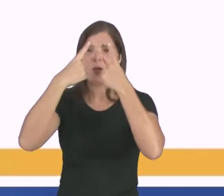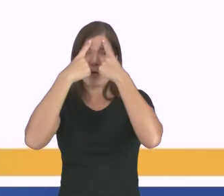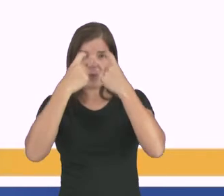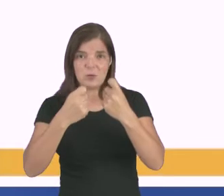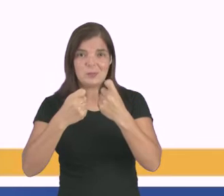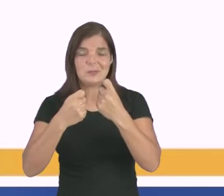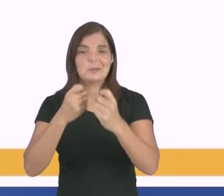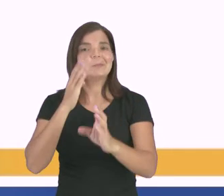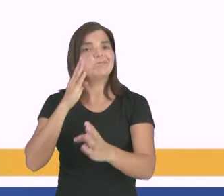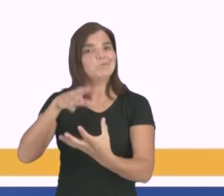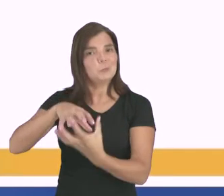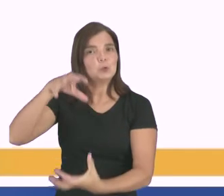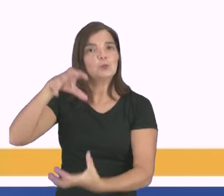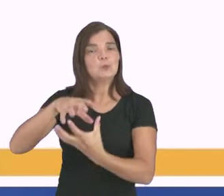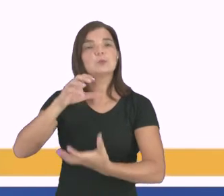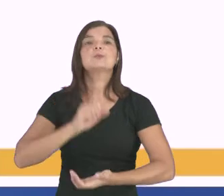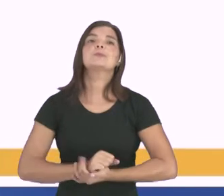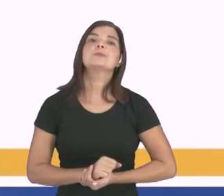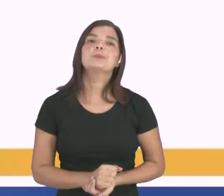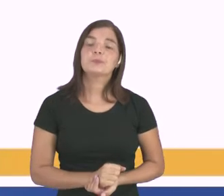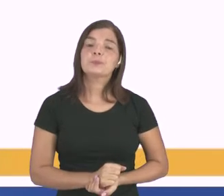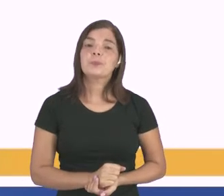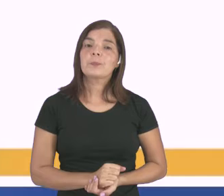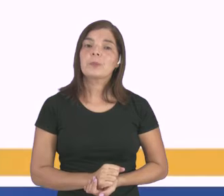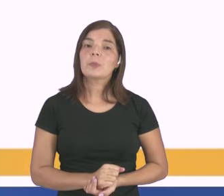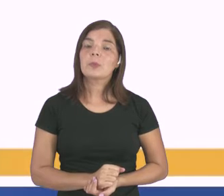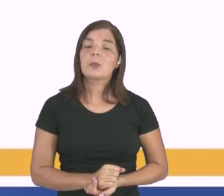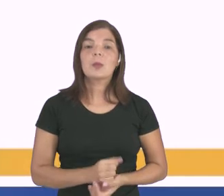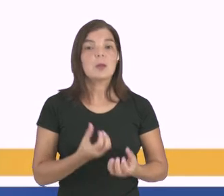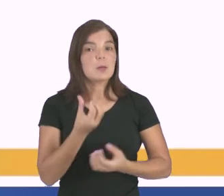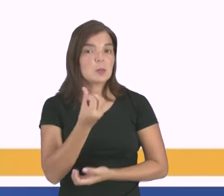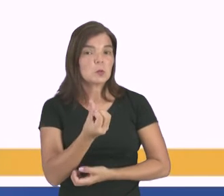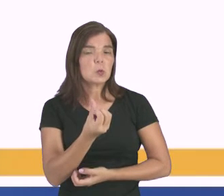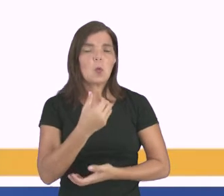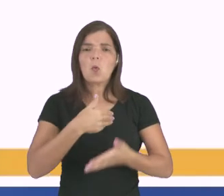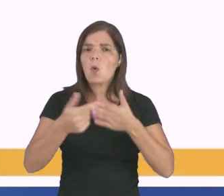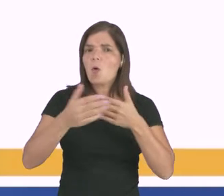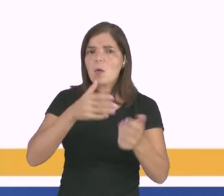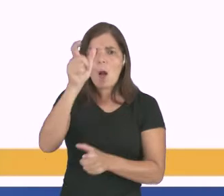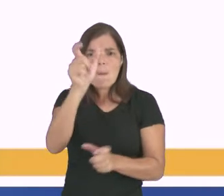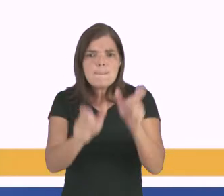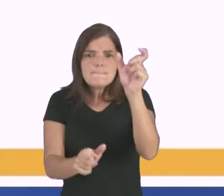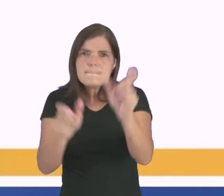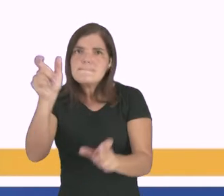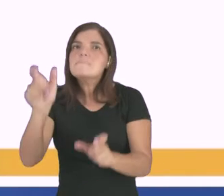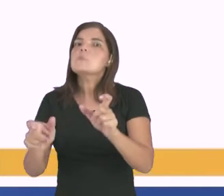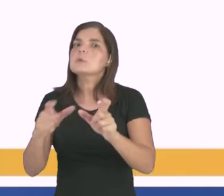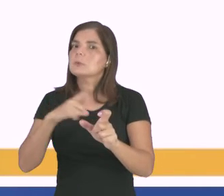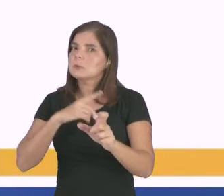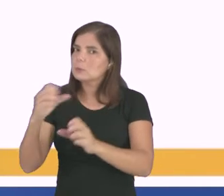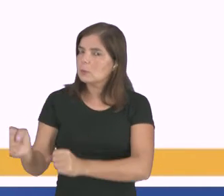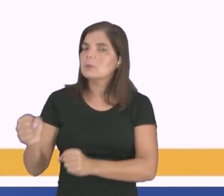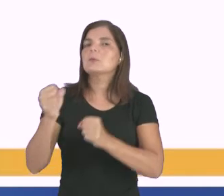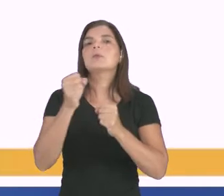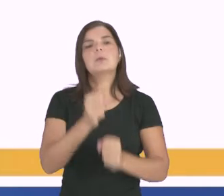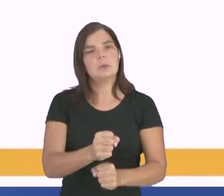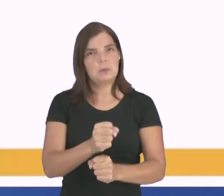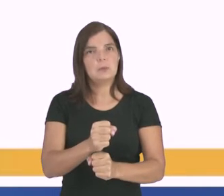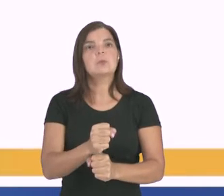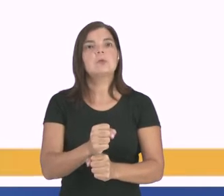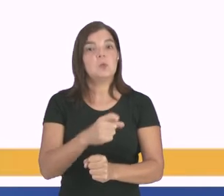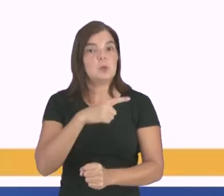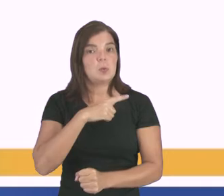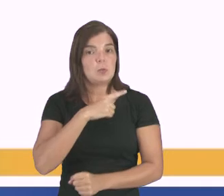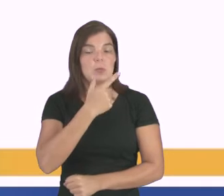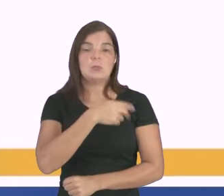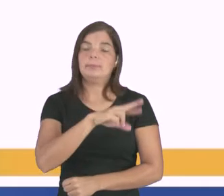na aula de hoje, né? E aí, na sexta posição ali, nós vamos ter qualquer indivíduo em posição de poder, ou seja, qualquer ser humano, qualquer